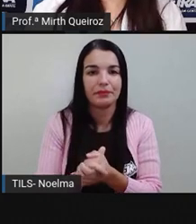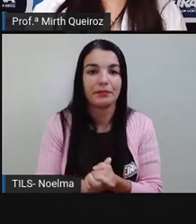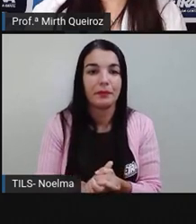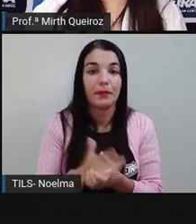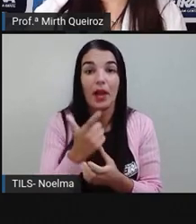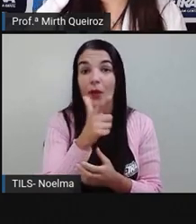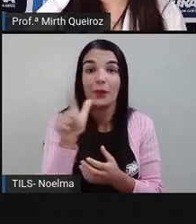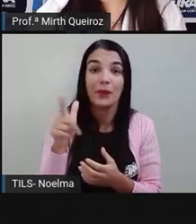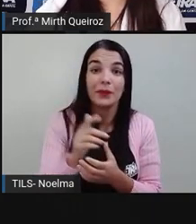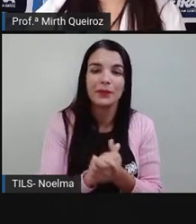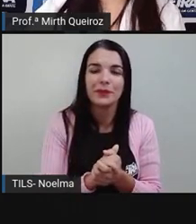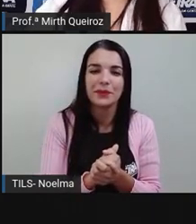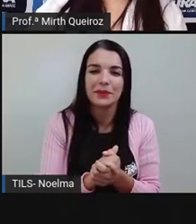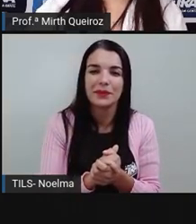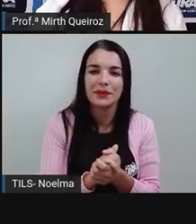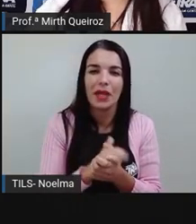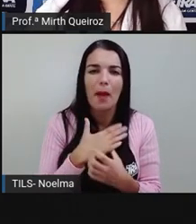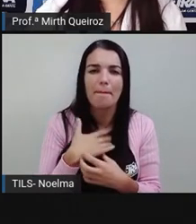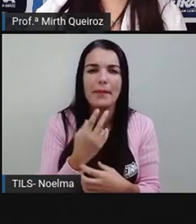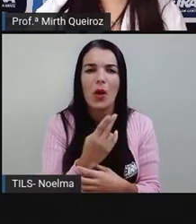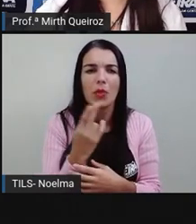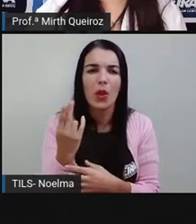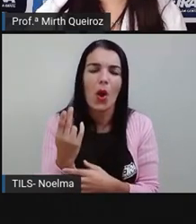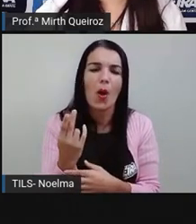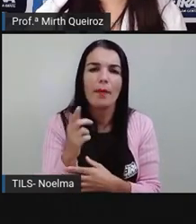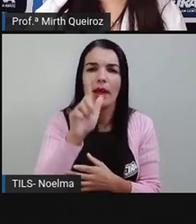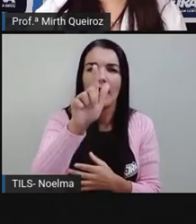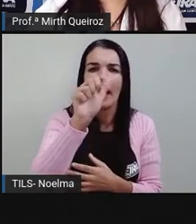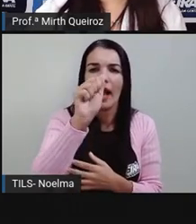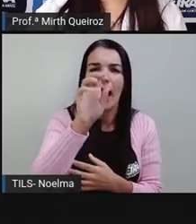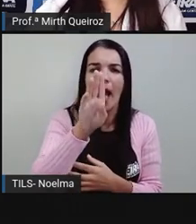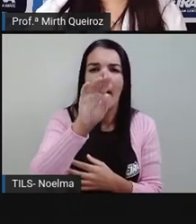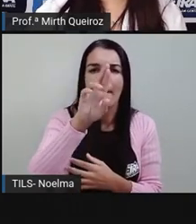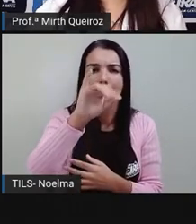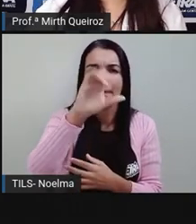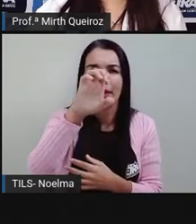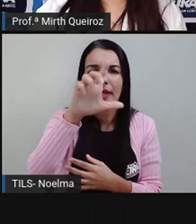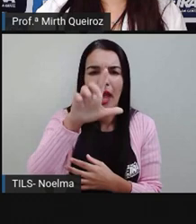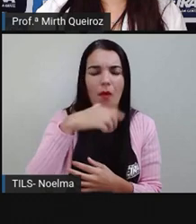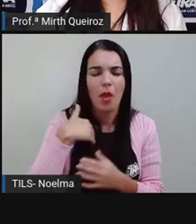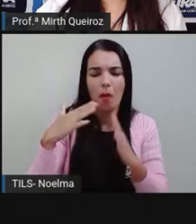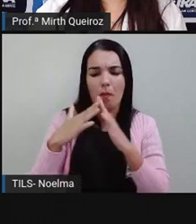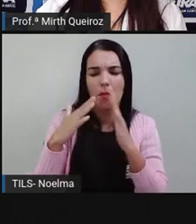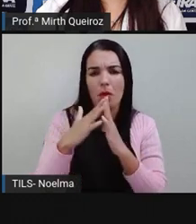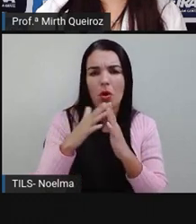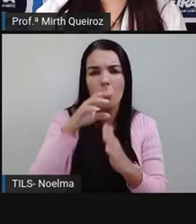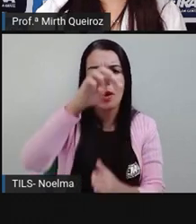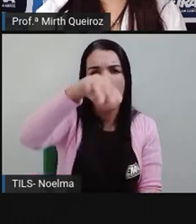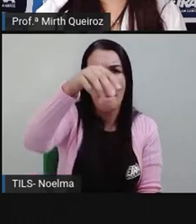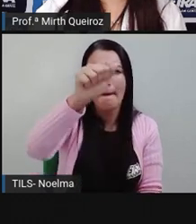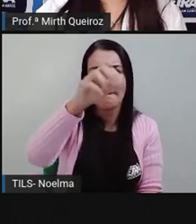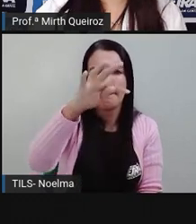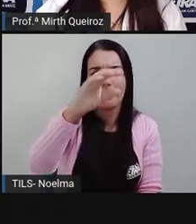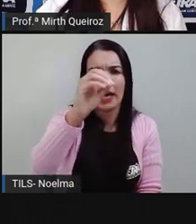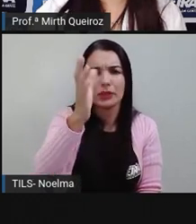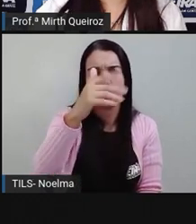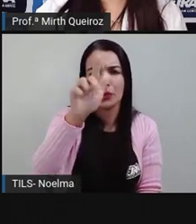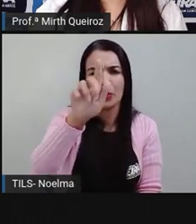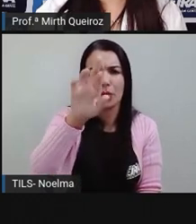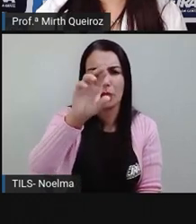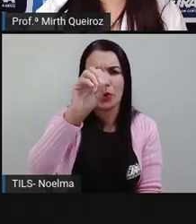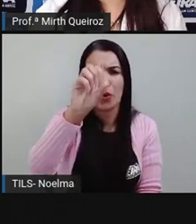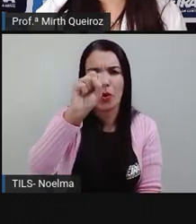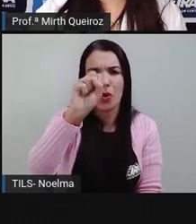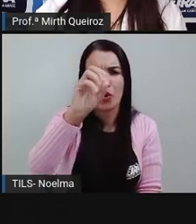Olha o próximo Aventureiro. Meu nome é Gabriel. Moro em Mato Grosso do Sul, onde está localizada